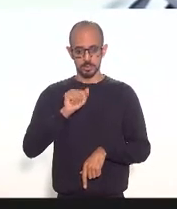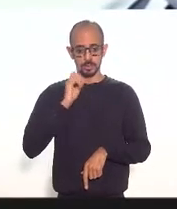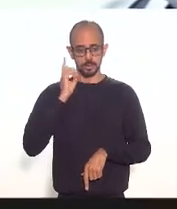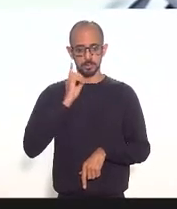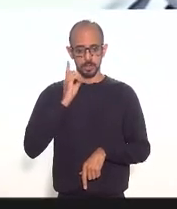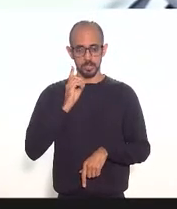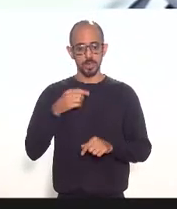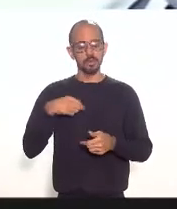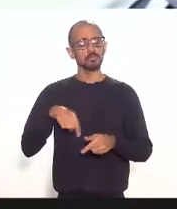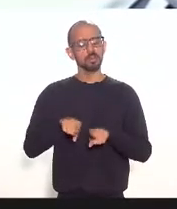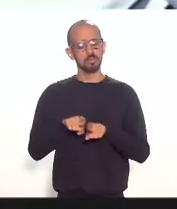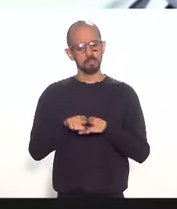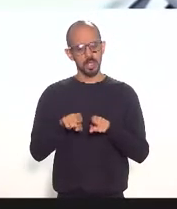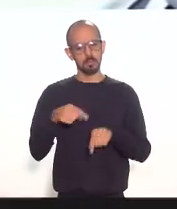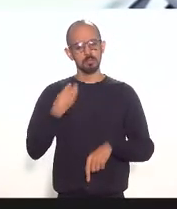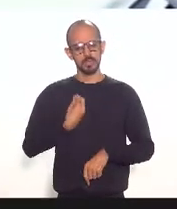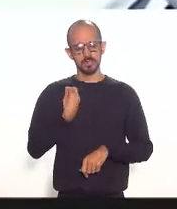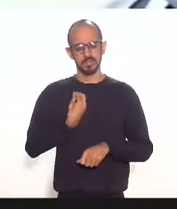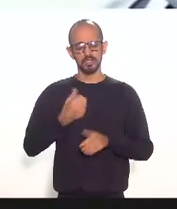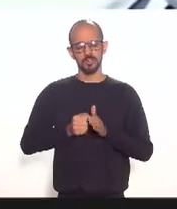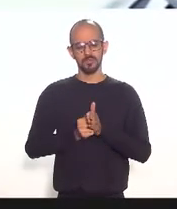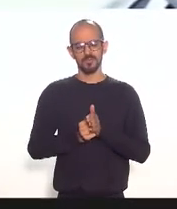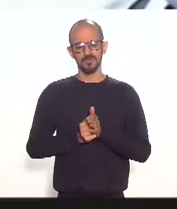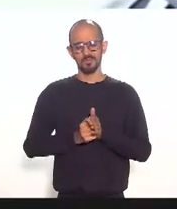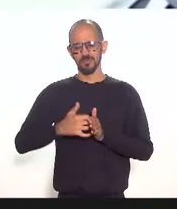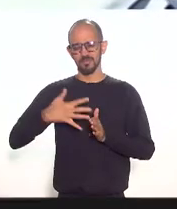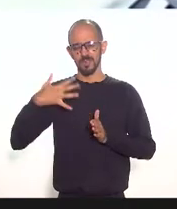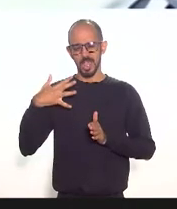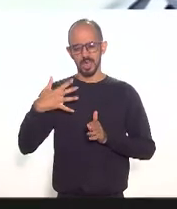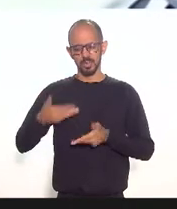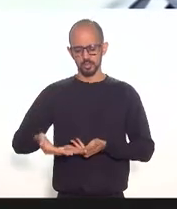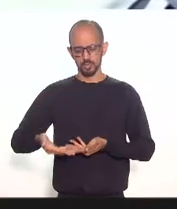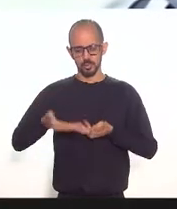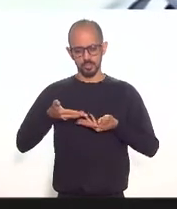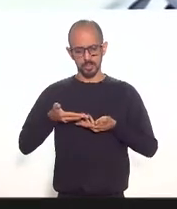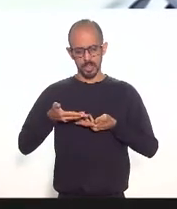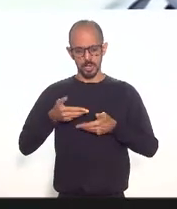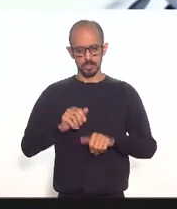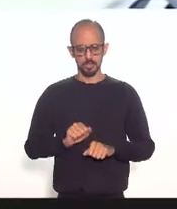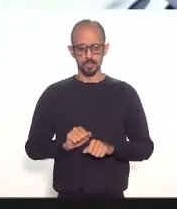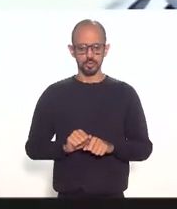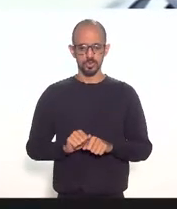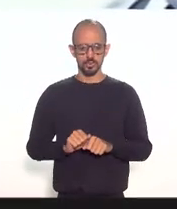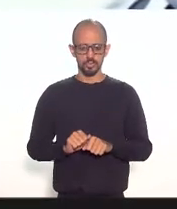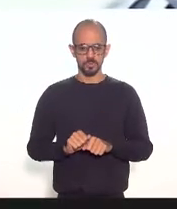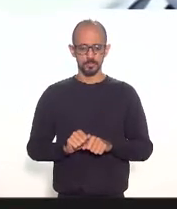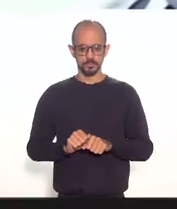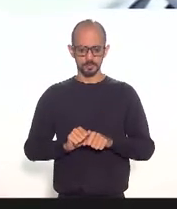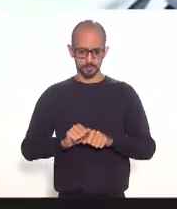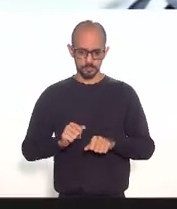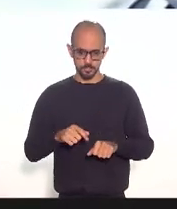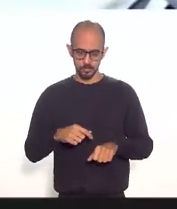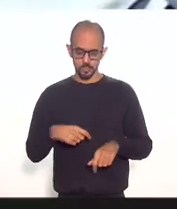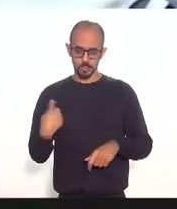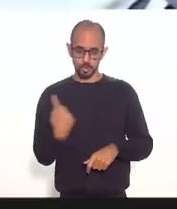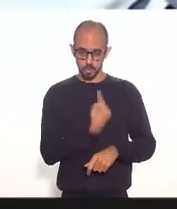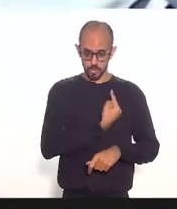presentes muitos dos convidados e nós